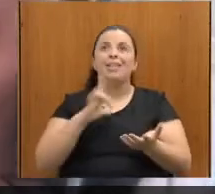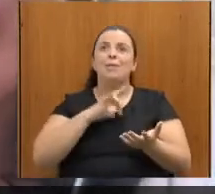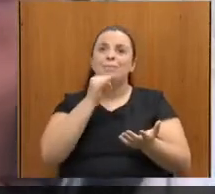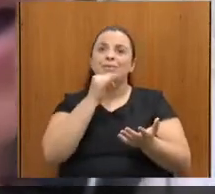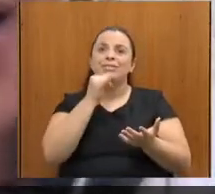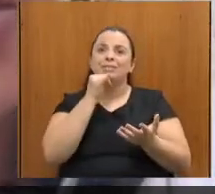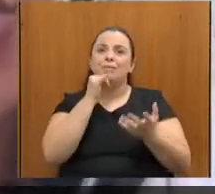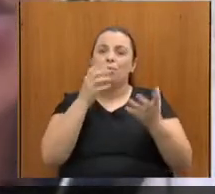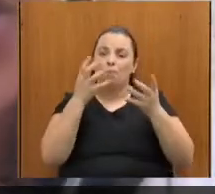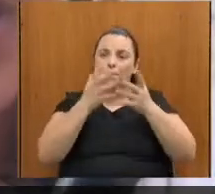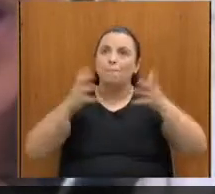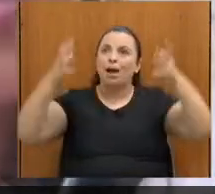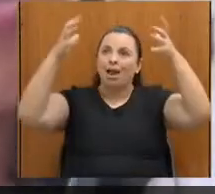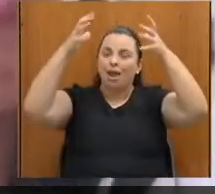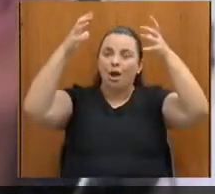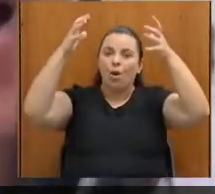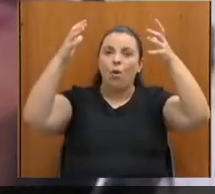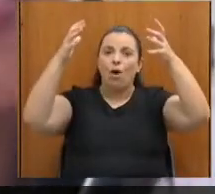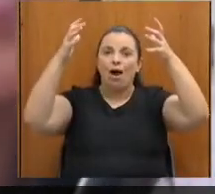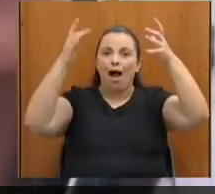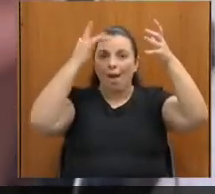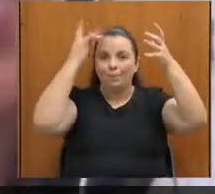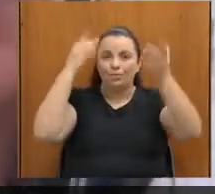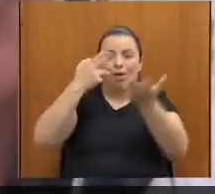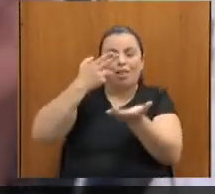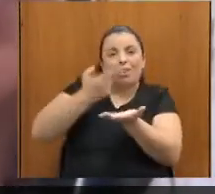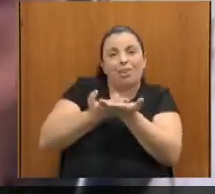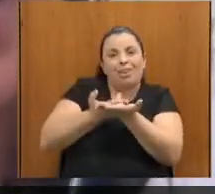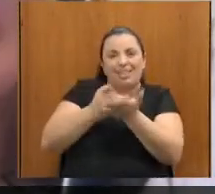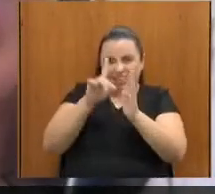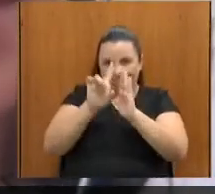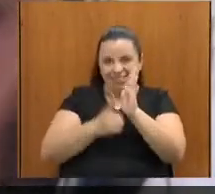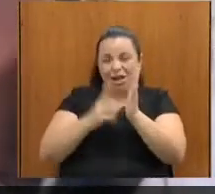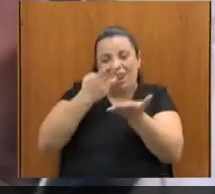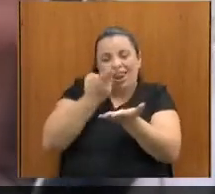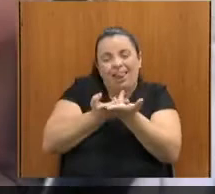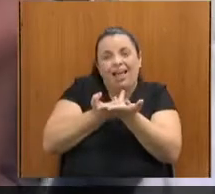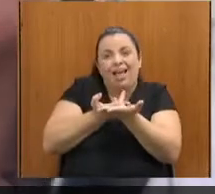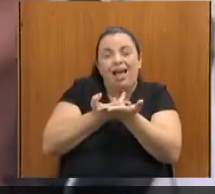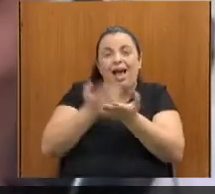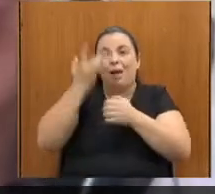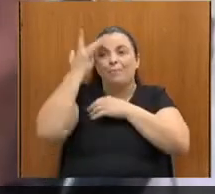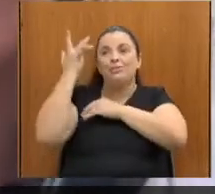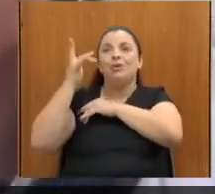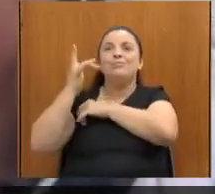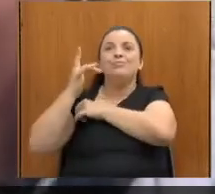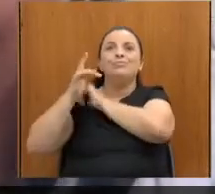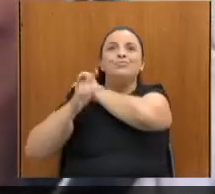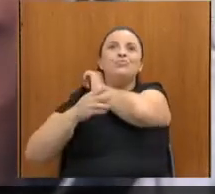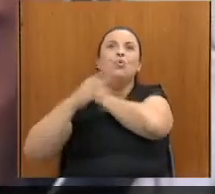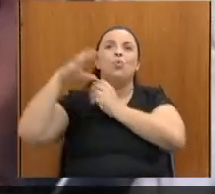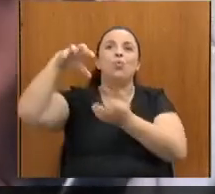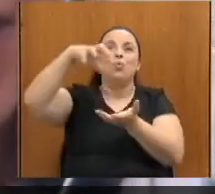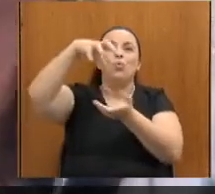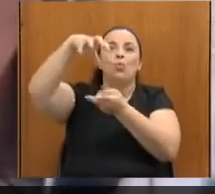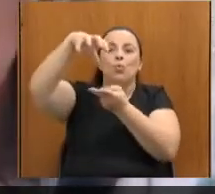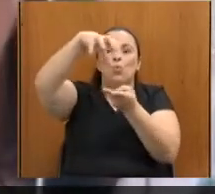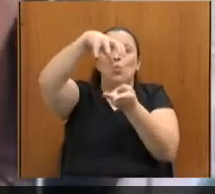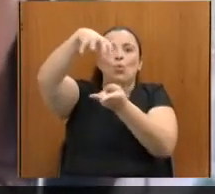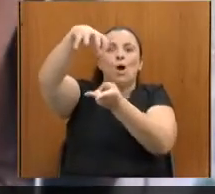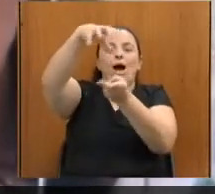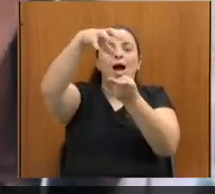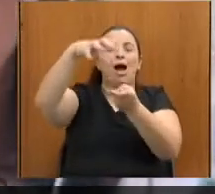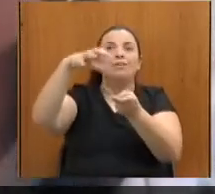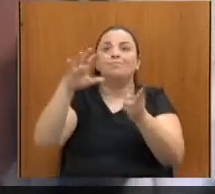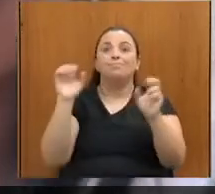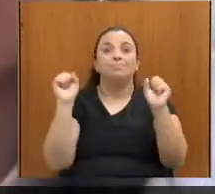uma dignidade incalculável, mensurável, a praça é um espaço de todos e de todas, mas para que seja